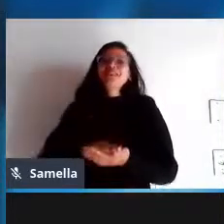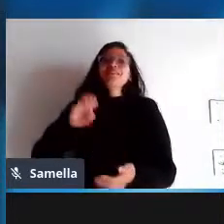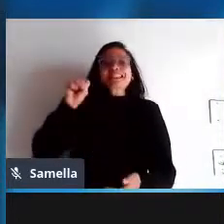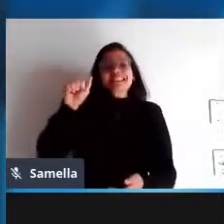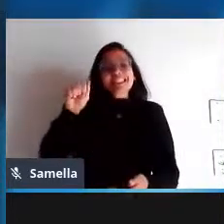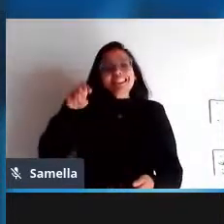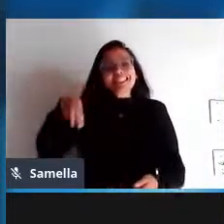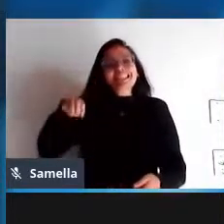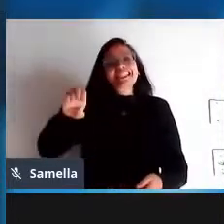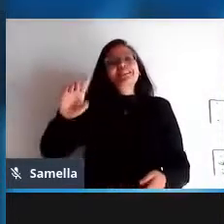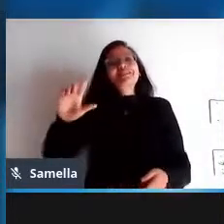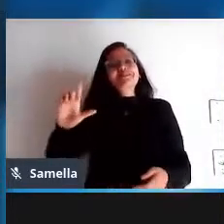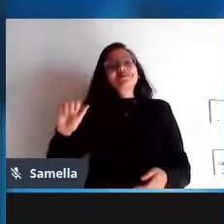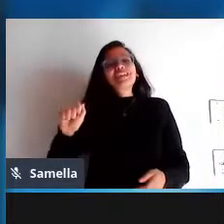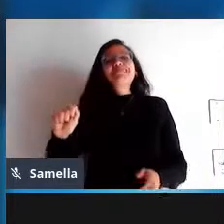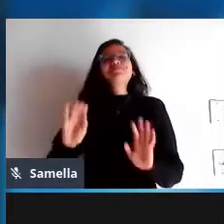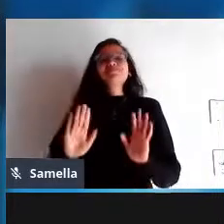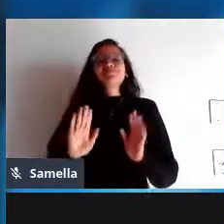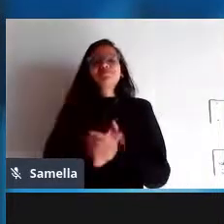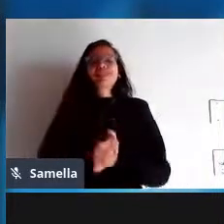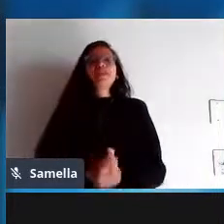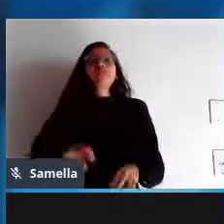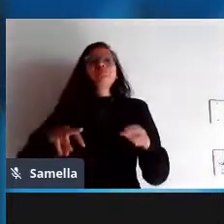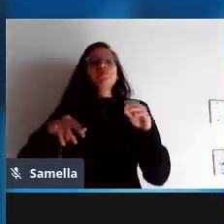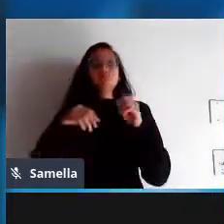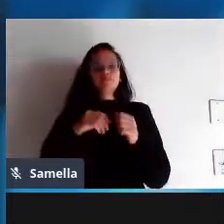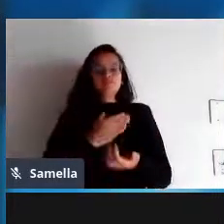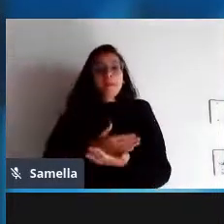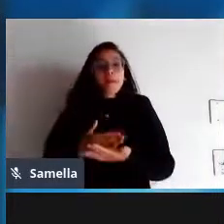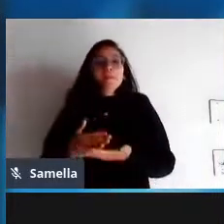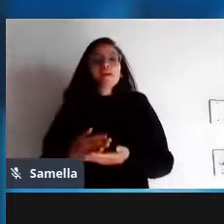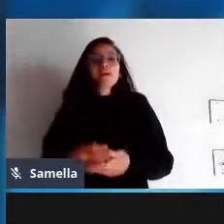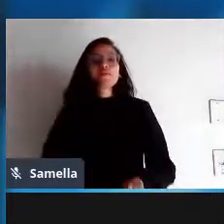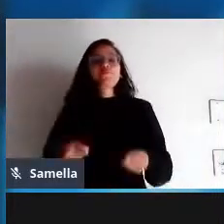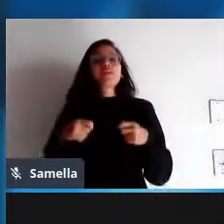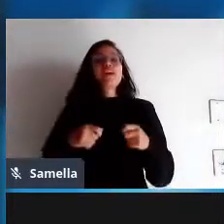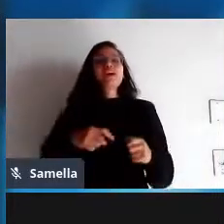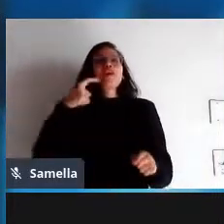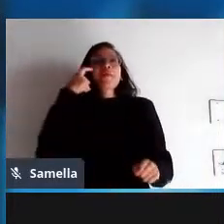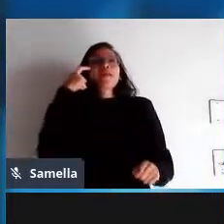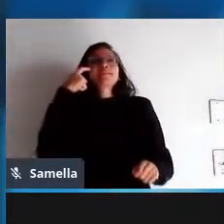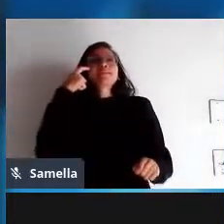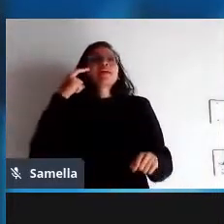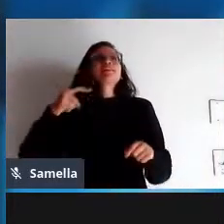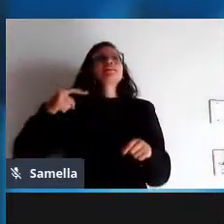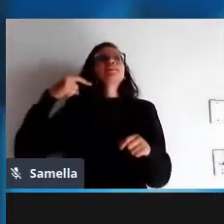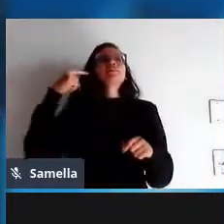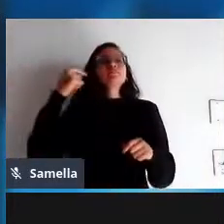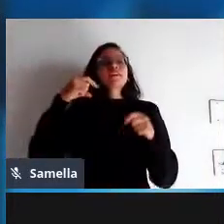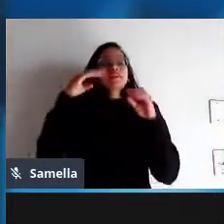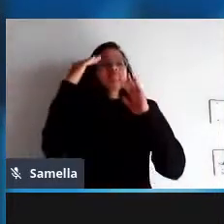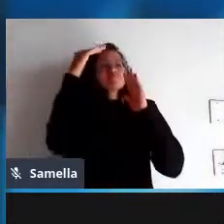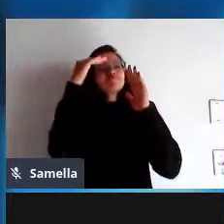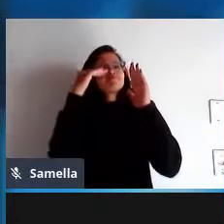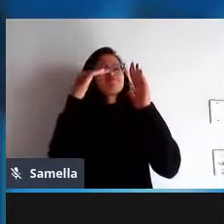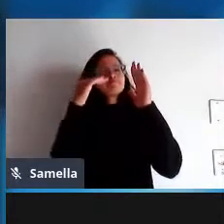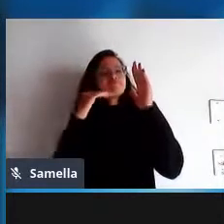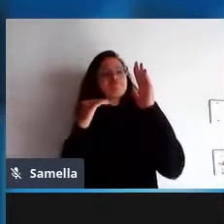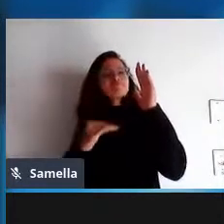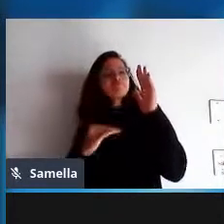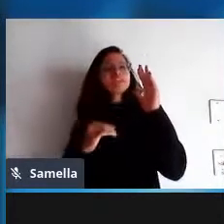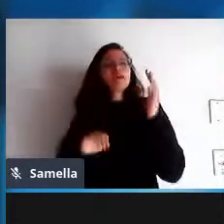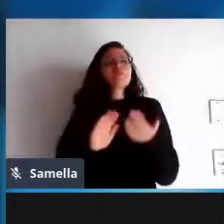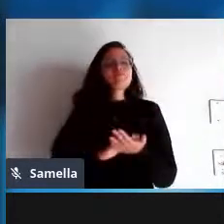de cada um desses aspectos do software livre tá o primeiro que a gente vai avaliar é o modelo de